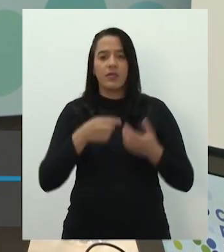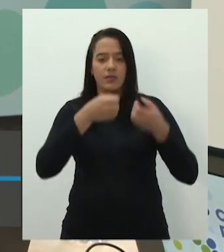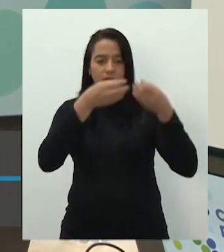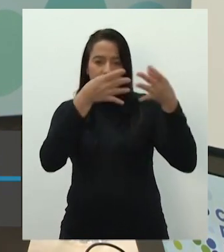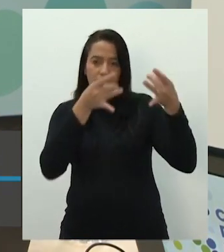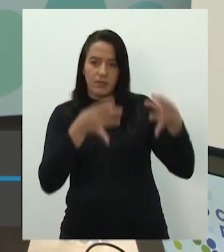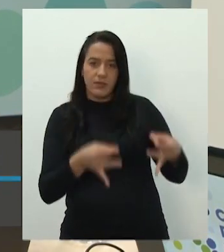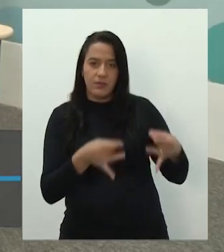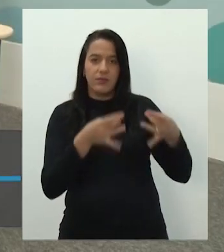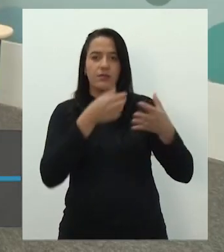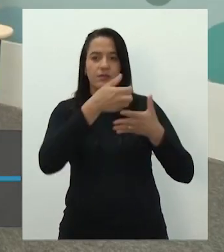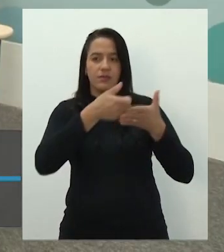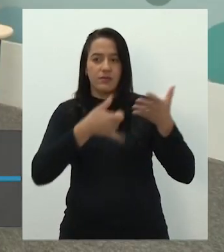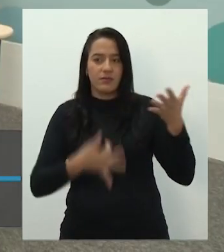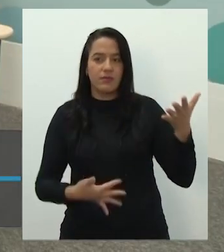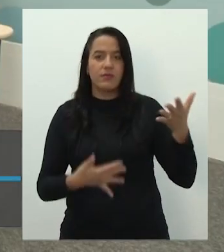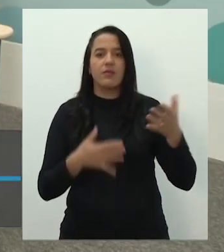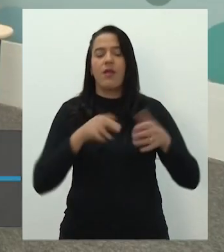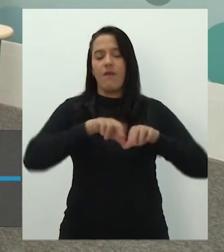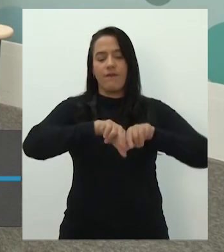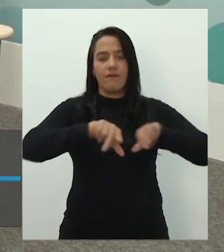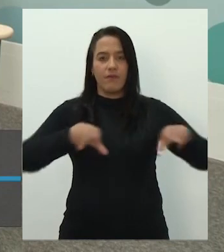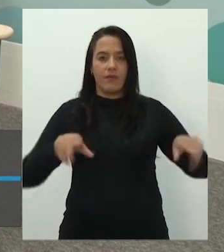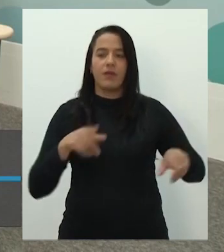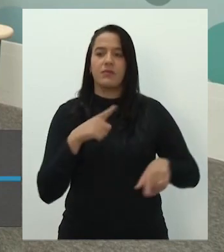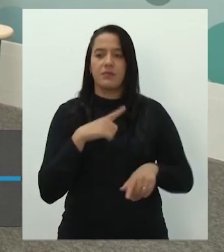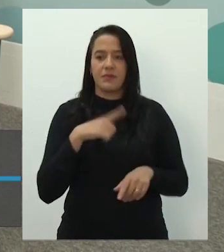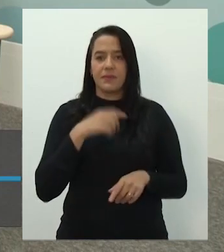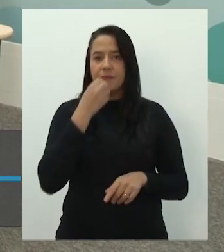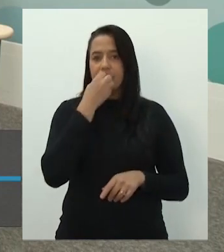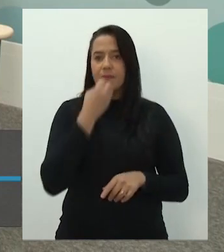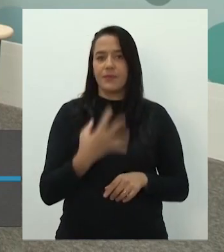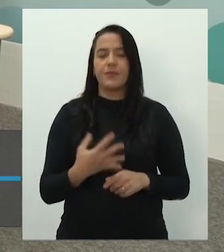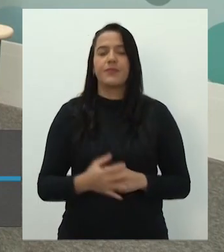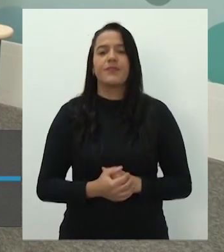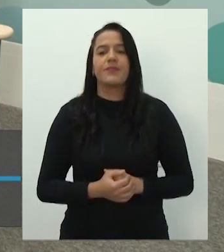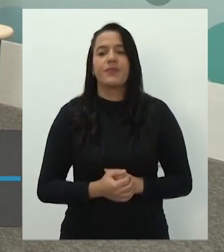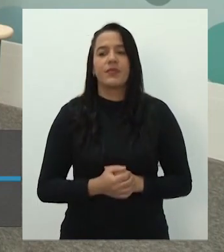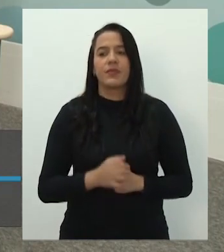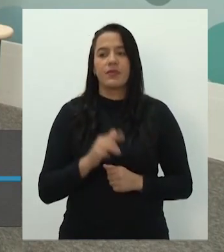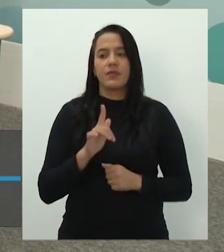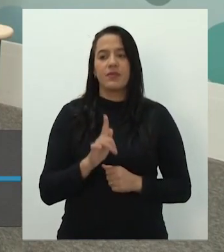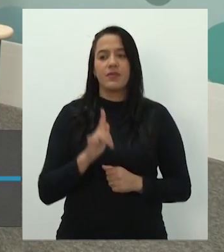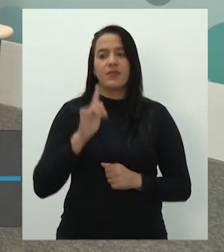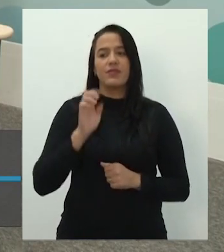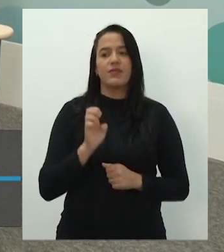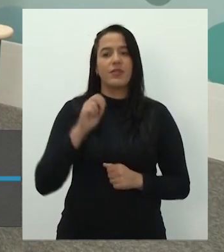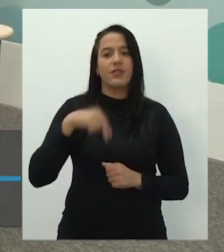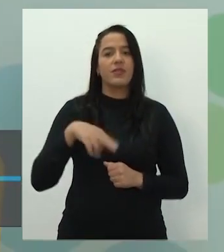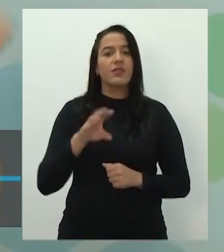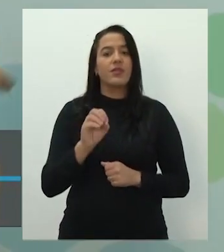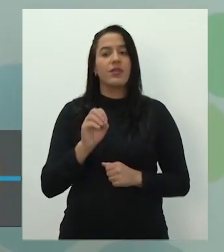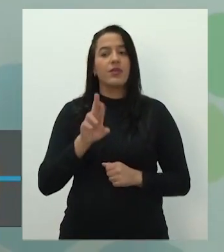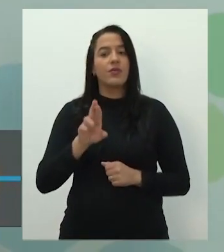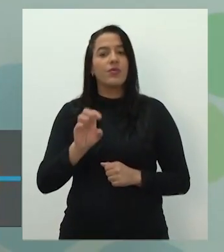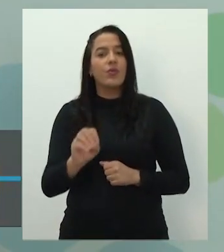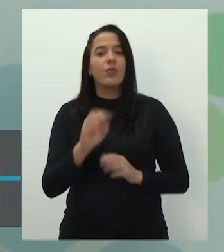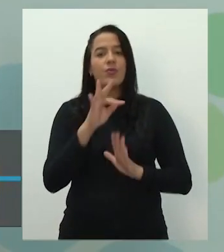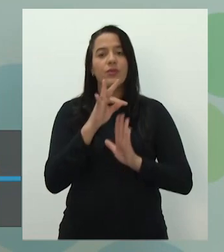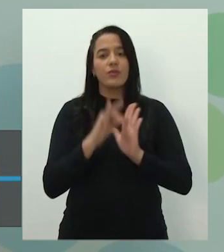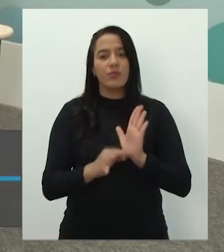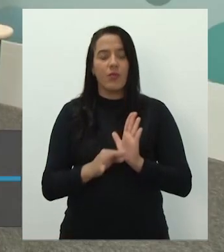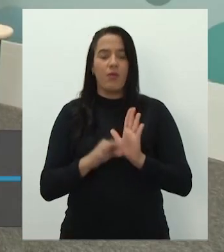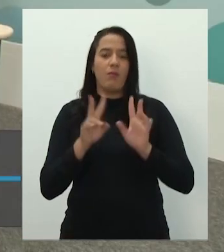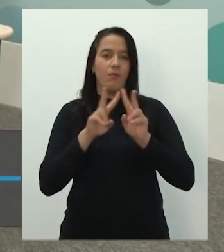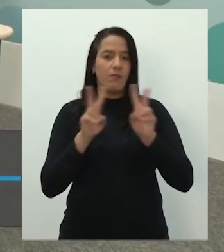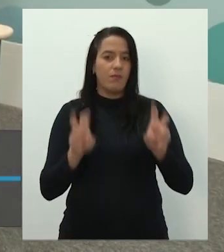expositivo. Olha, ele já sabe vários aí. Seu Arthur. A gente vai falar deles. Mas e gênero? A pergunta era, o que é um gênero textual? A